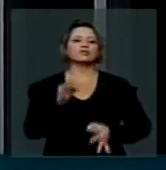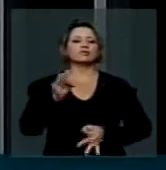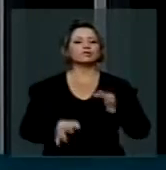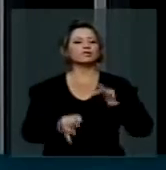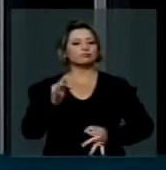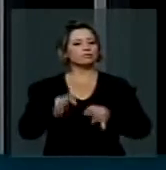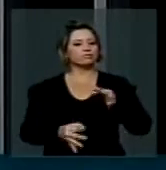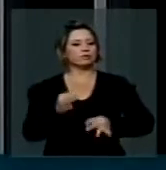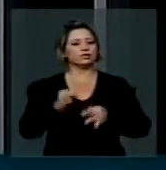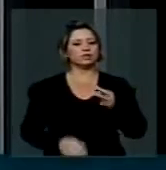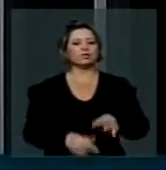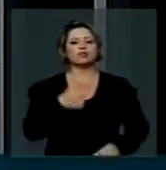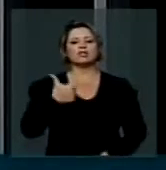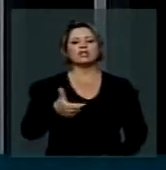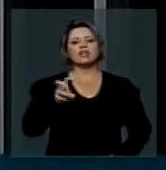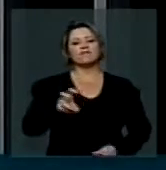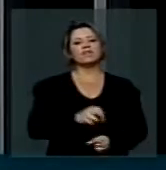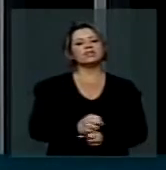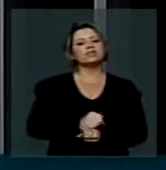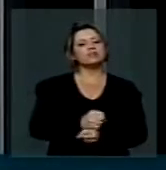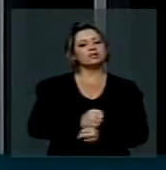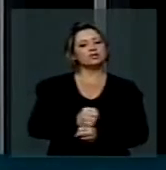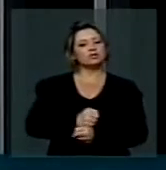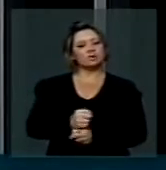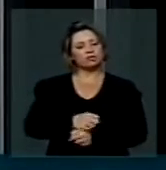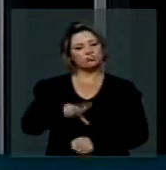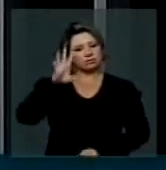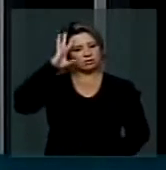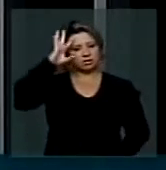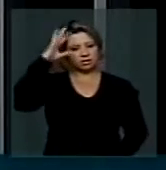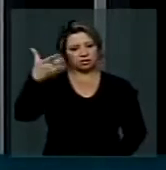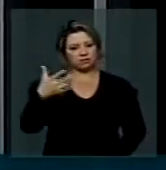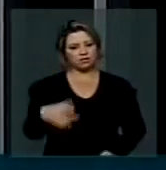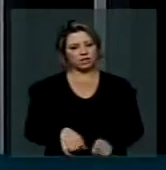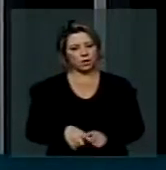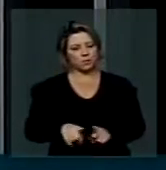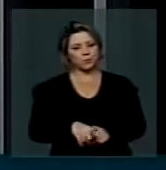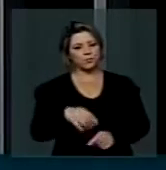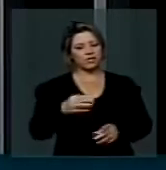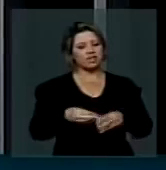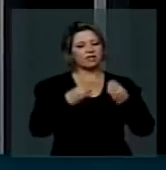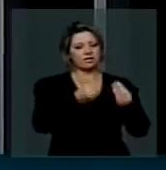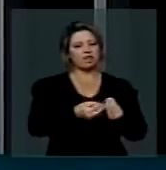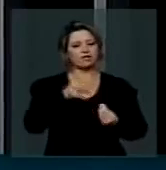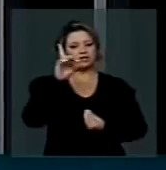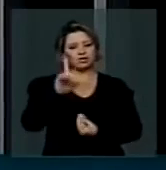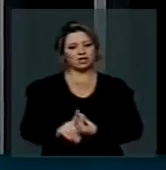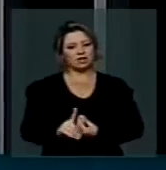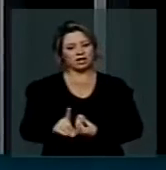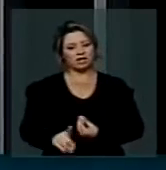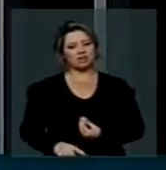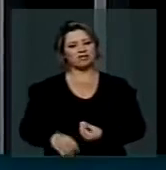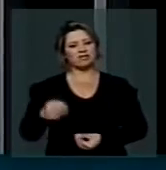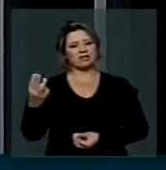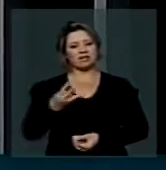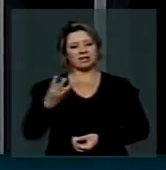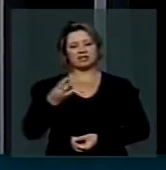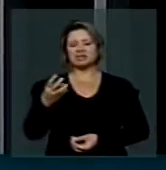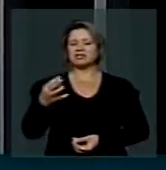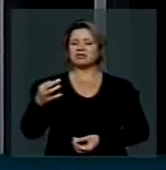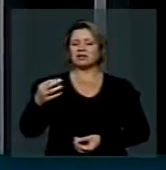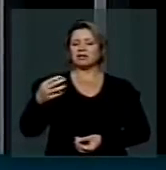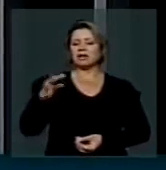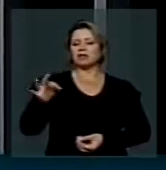processo dura 25 anos até a decisão, dando os direitos na terceira turma do Superior